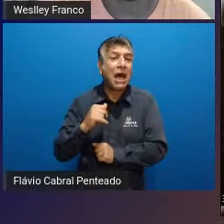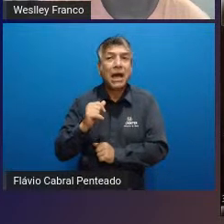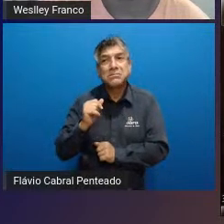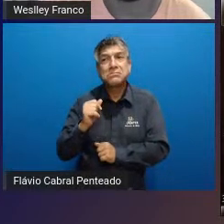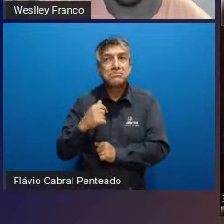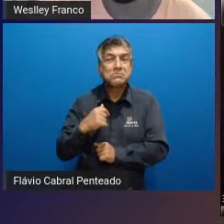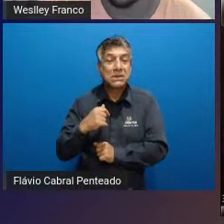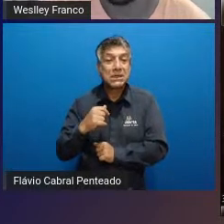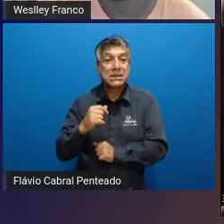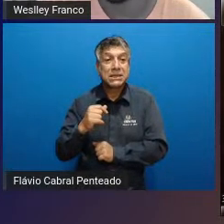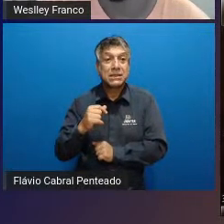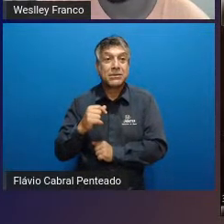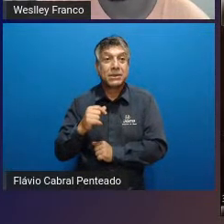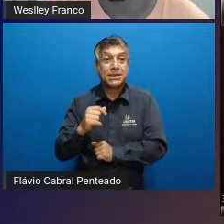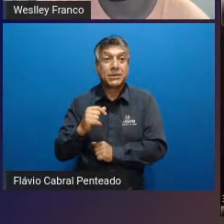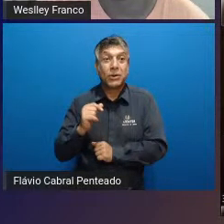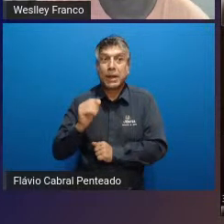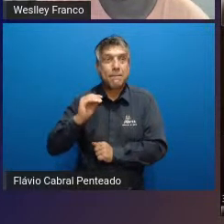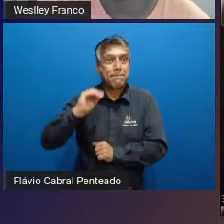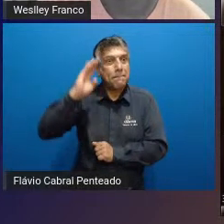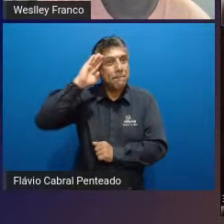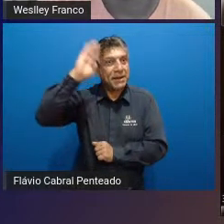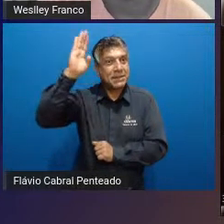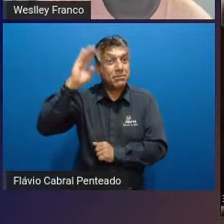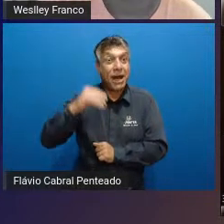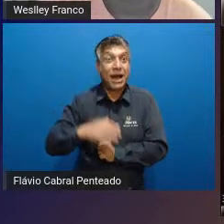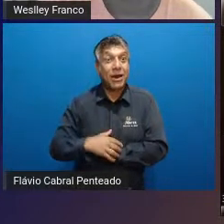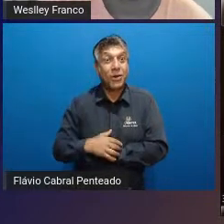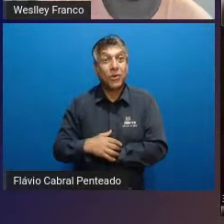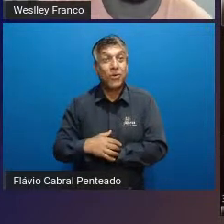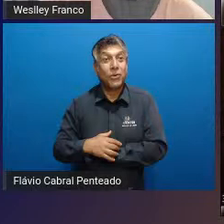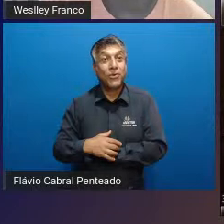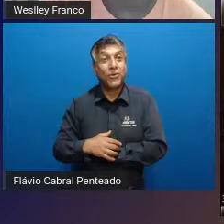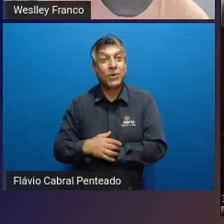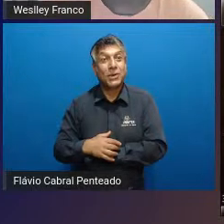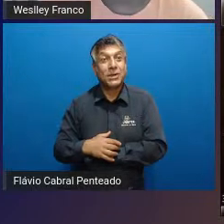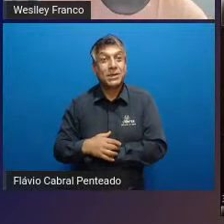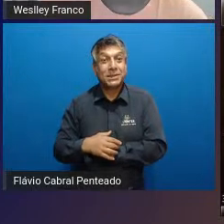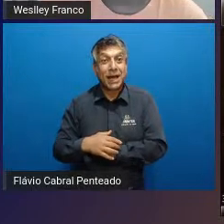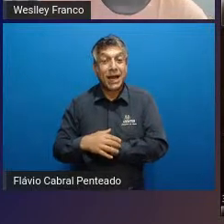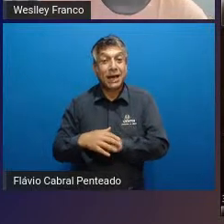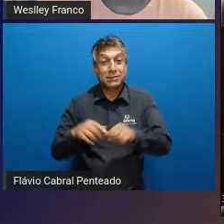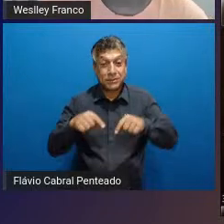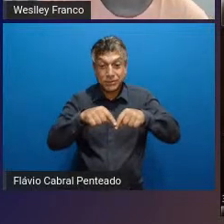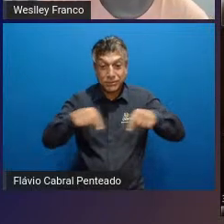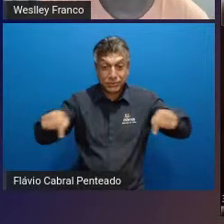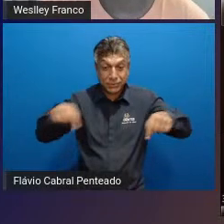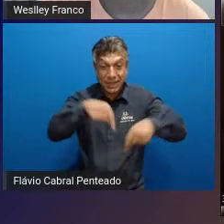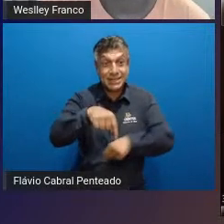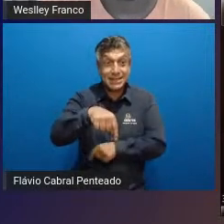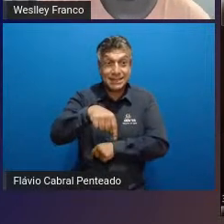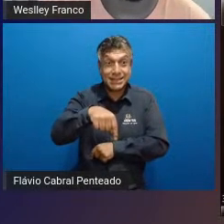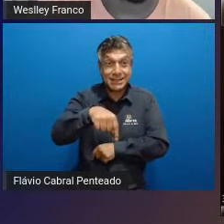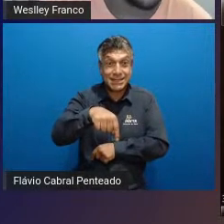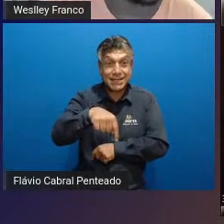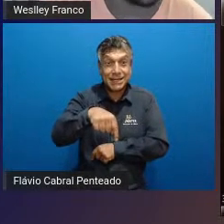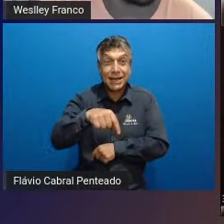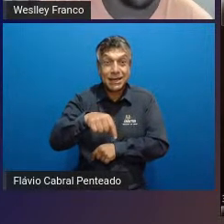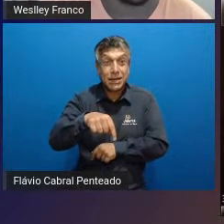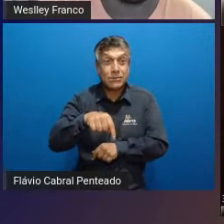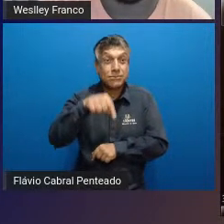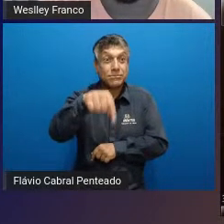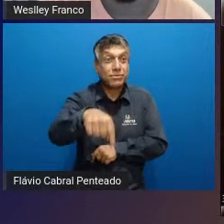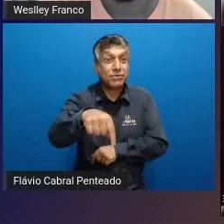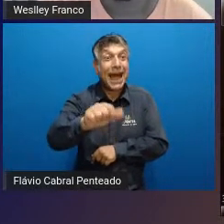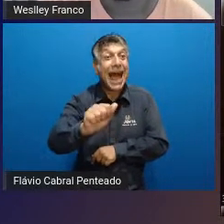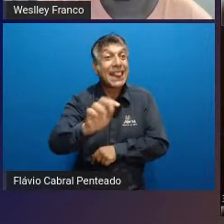que elas falam que é de mais destaque né digamos ali os meio-campos né os atacantes que talvez